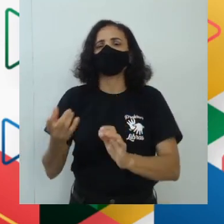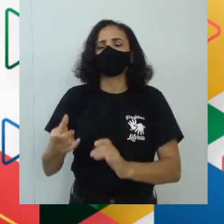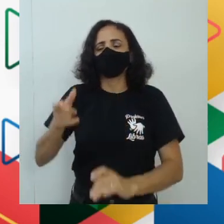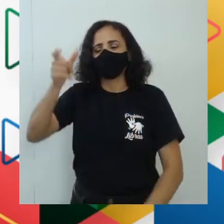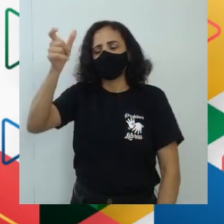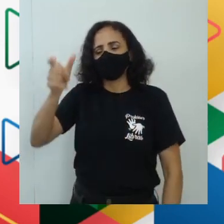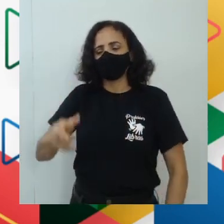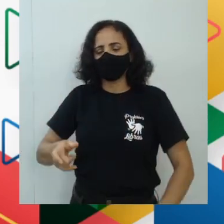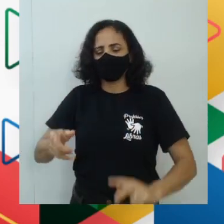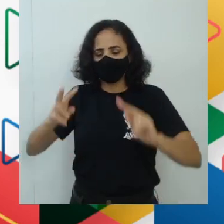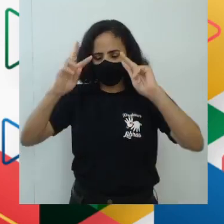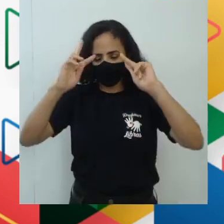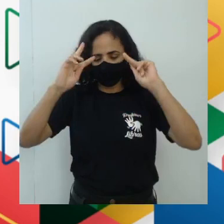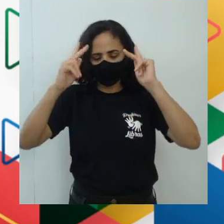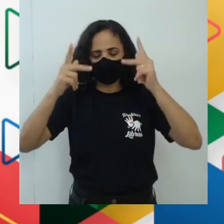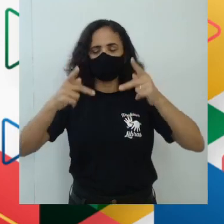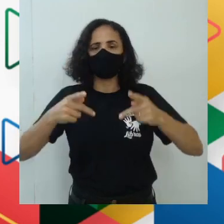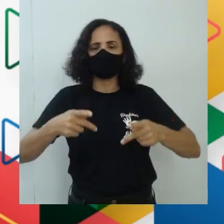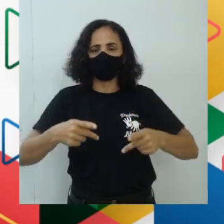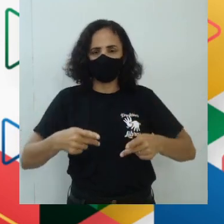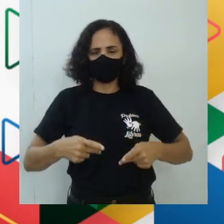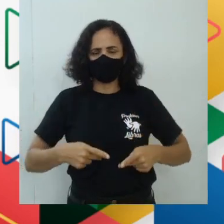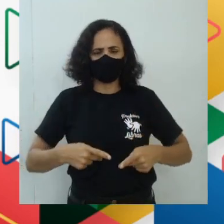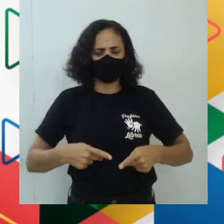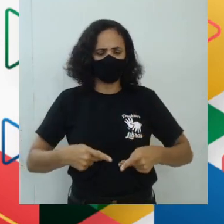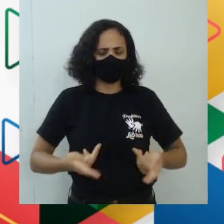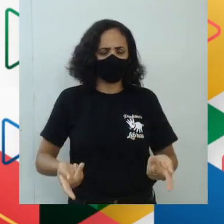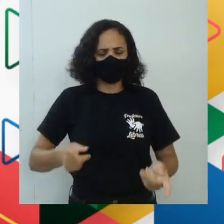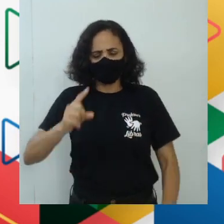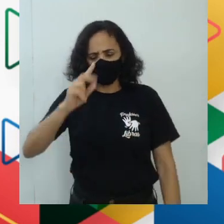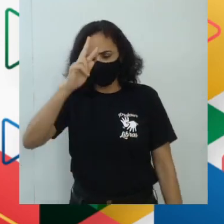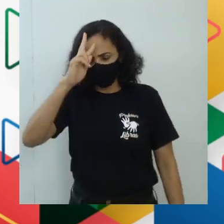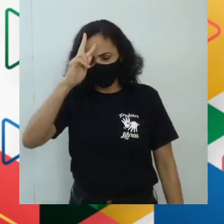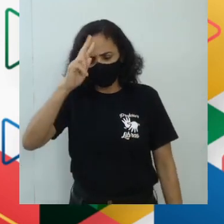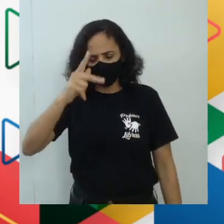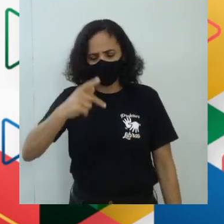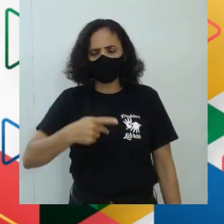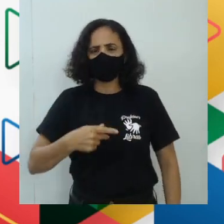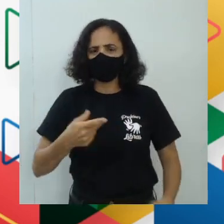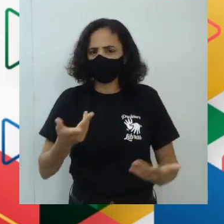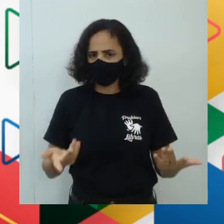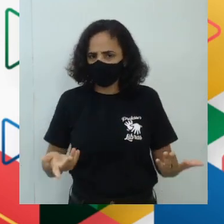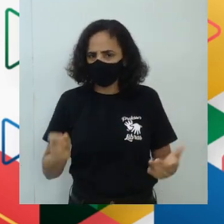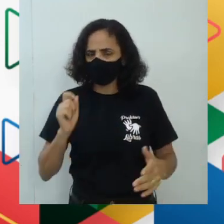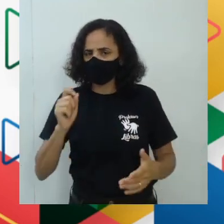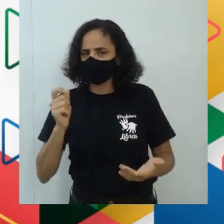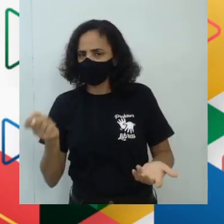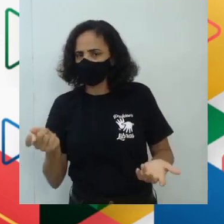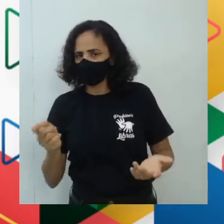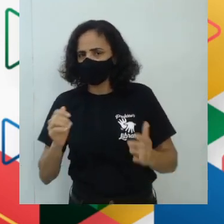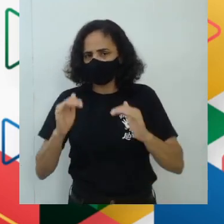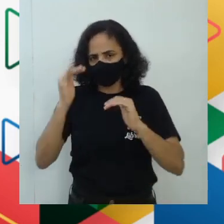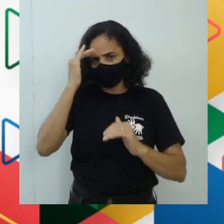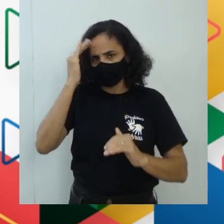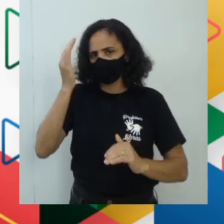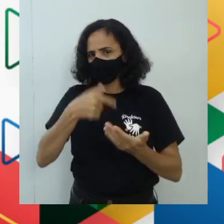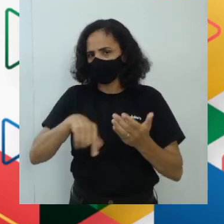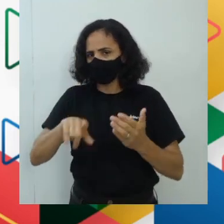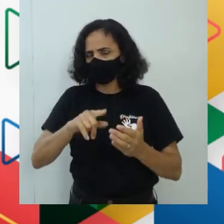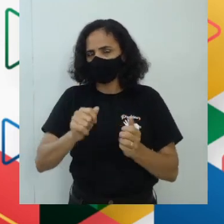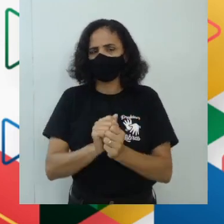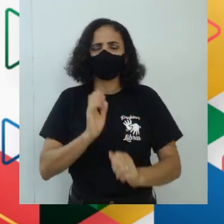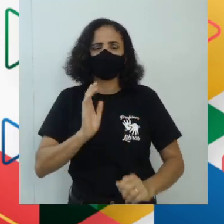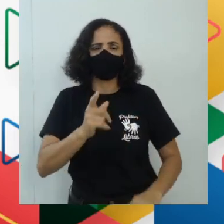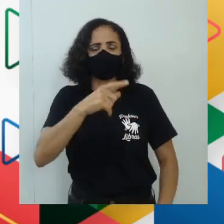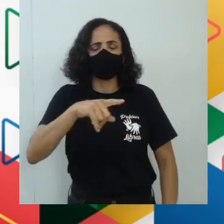de que é independente do mundo conhecido. Será que o mito expressa realmente isso? De que o homem é conhecedor a respeito de si? Eu